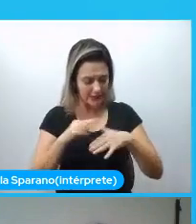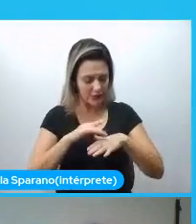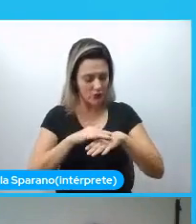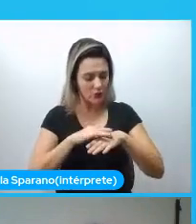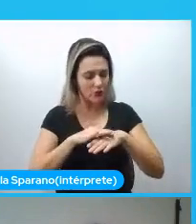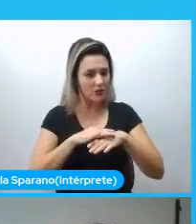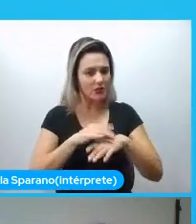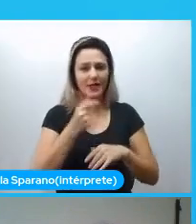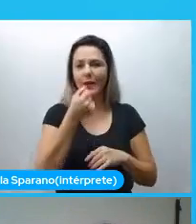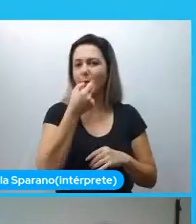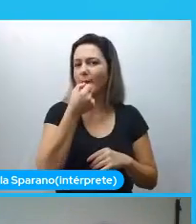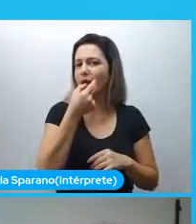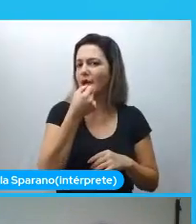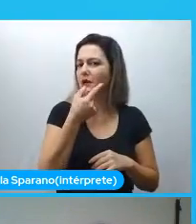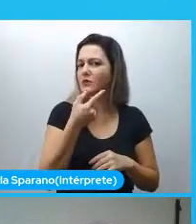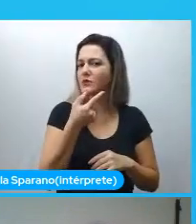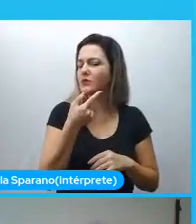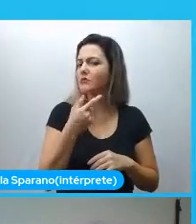ou tem alguma coisa a mais?